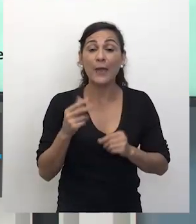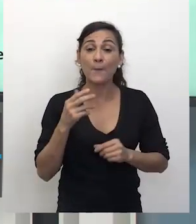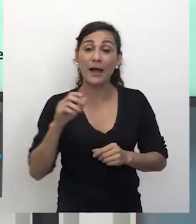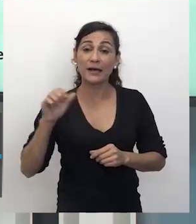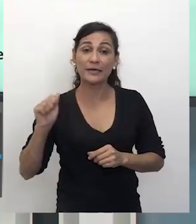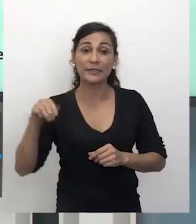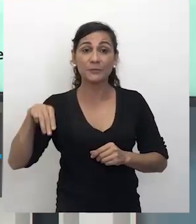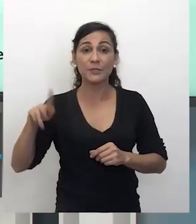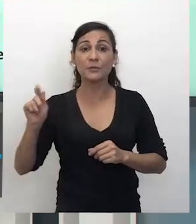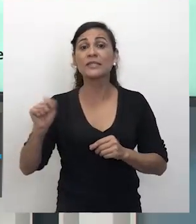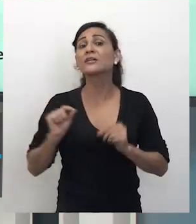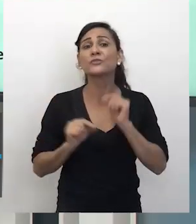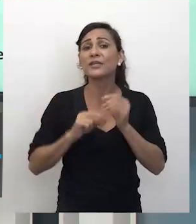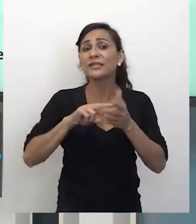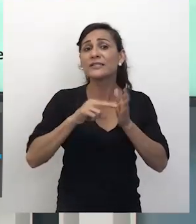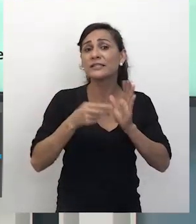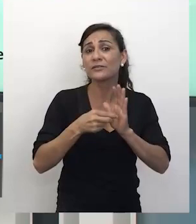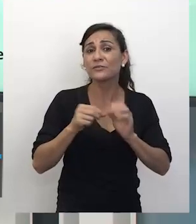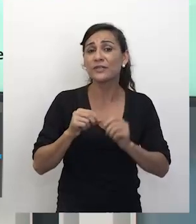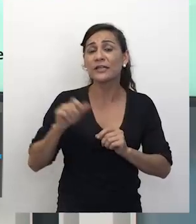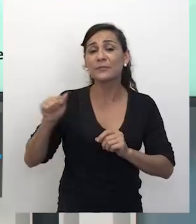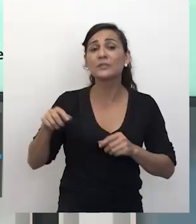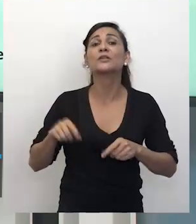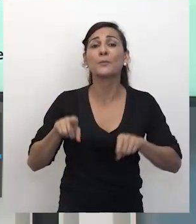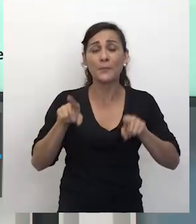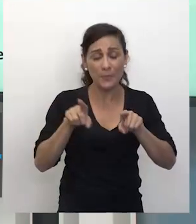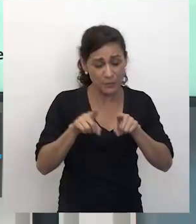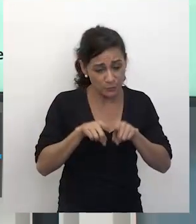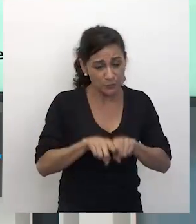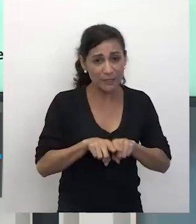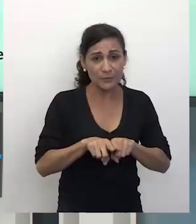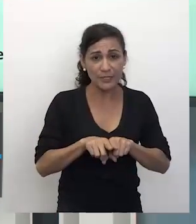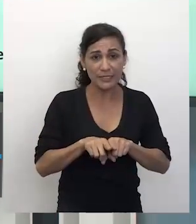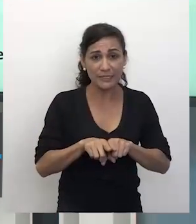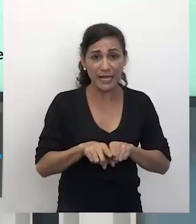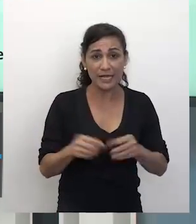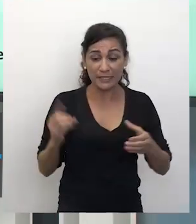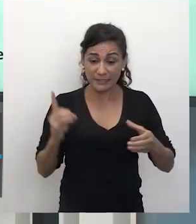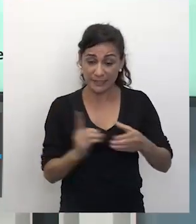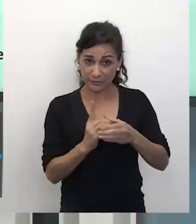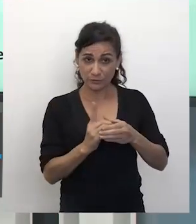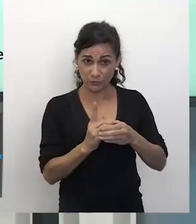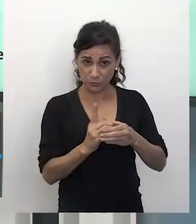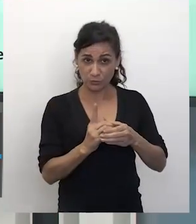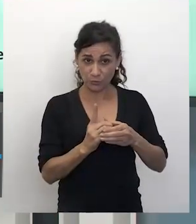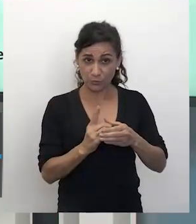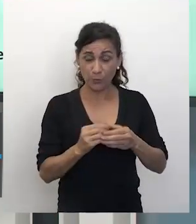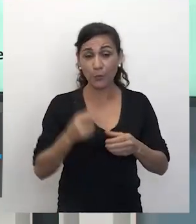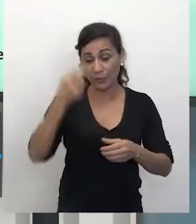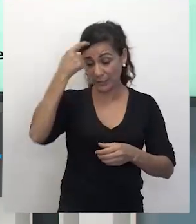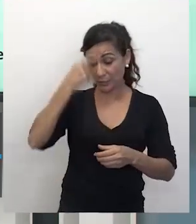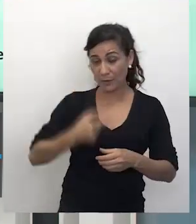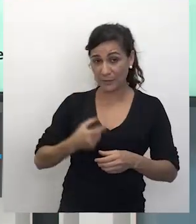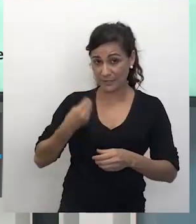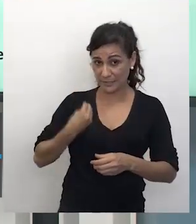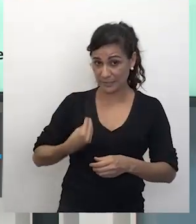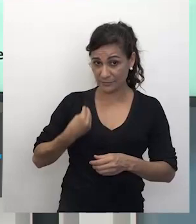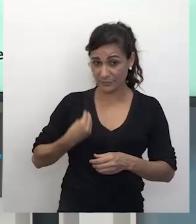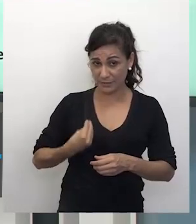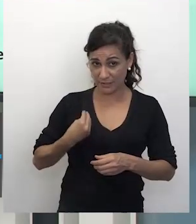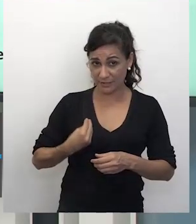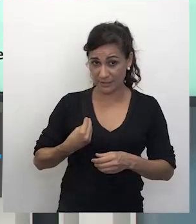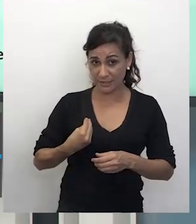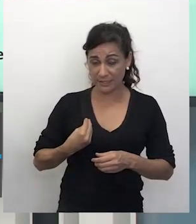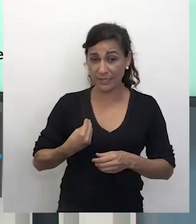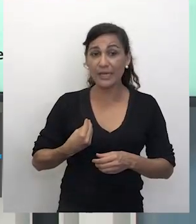E qual é uma ambiguidade? Ao mesmo tempo que necessariamente ele está fazendo parte, porque existe uma presença física, uma